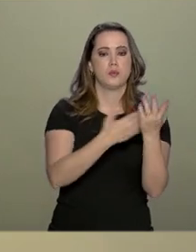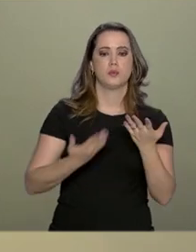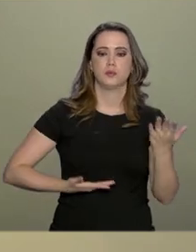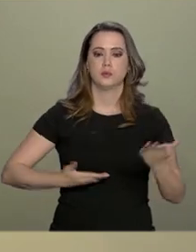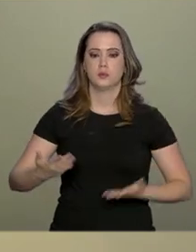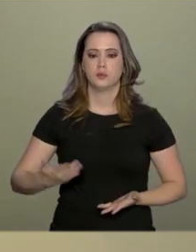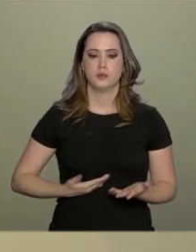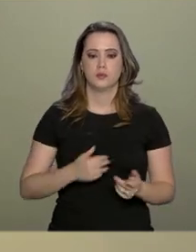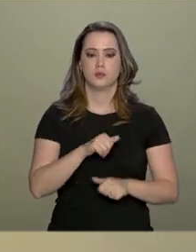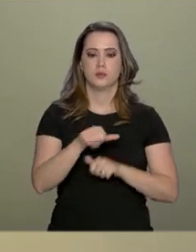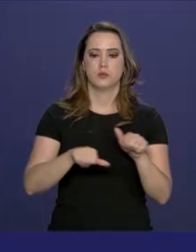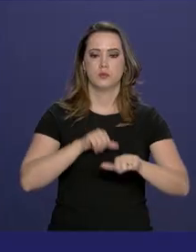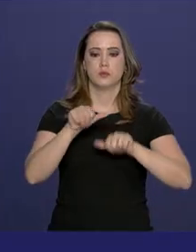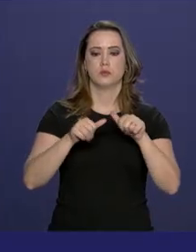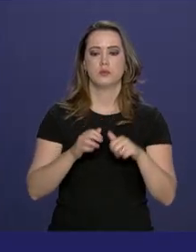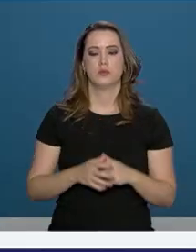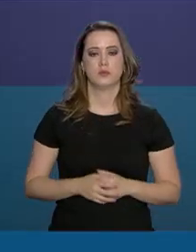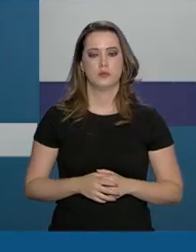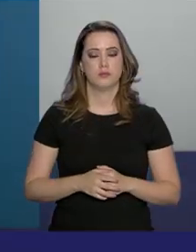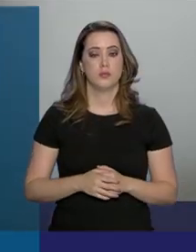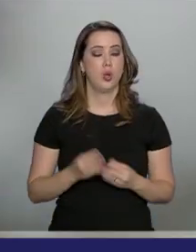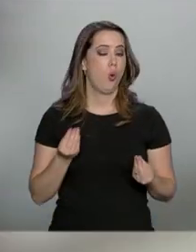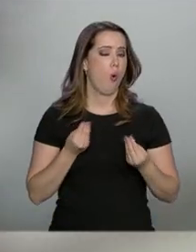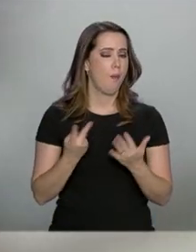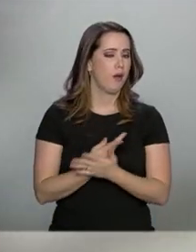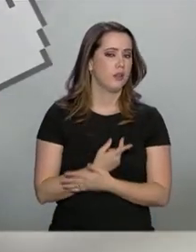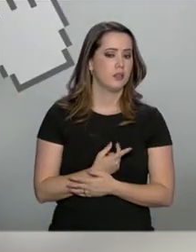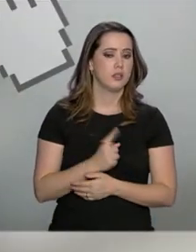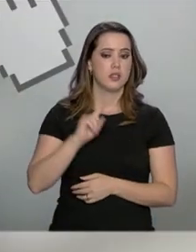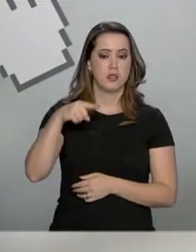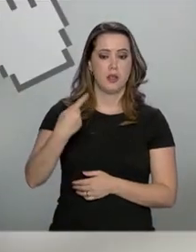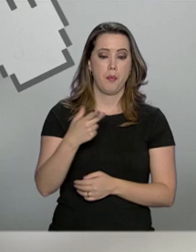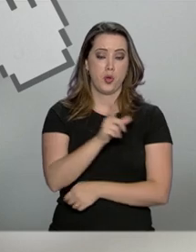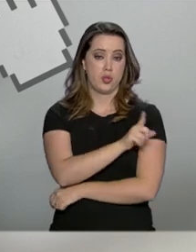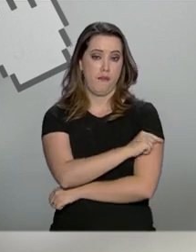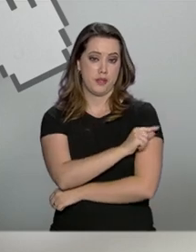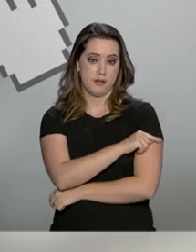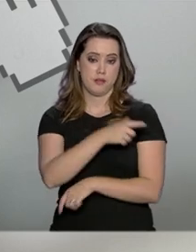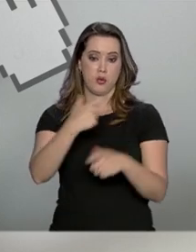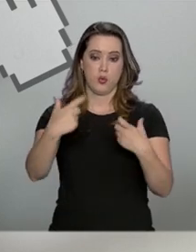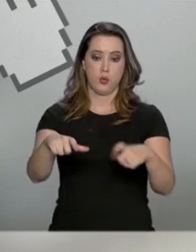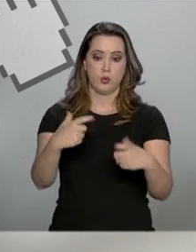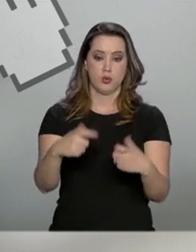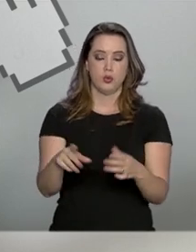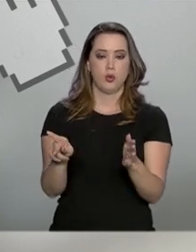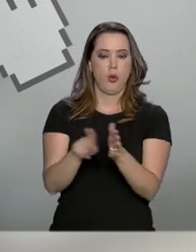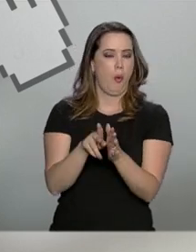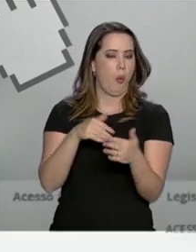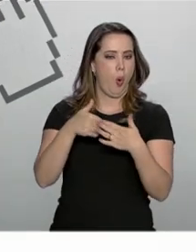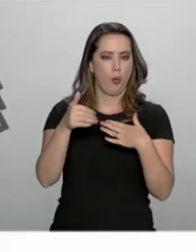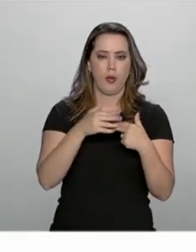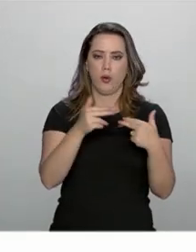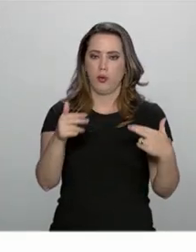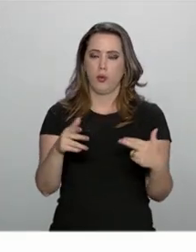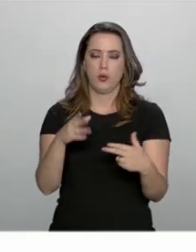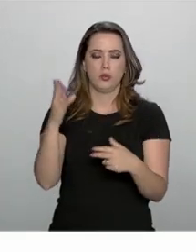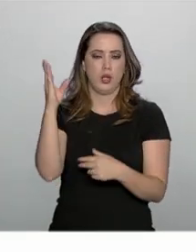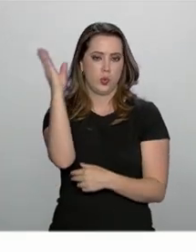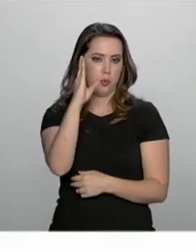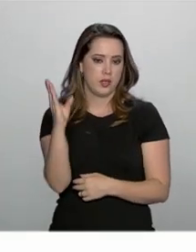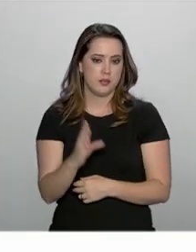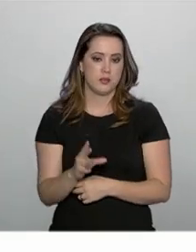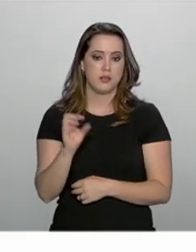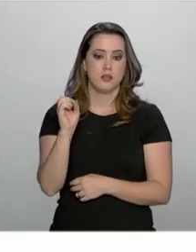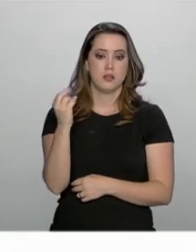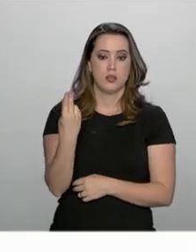servir e de transformar. Funciona assim. Após tomar a vacina em uma unidade do Sistema Único de Saúde ou